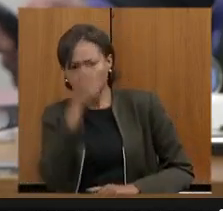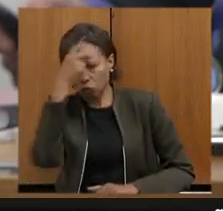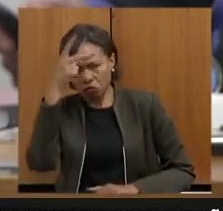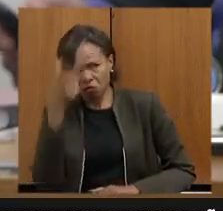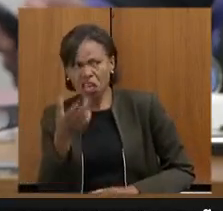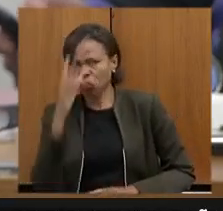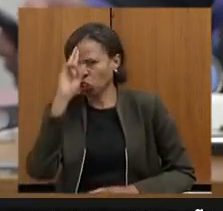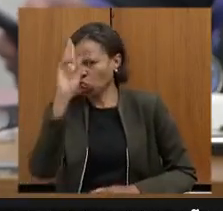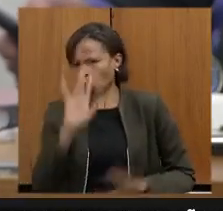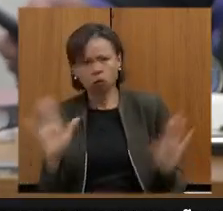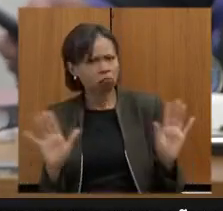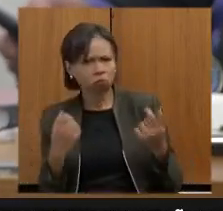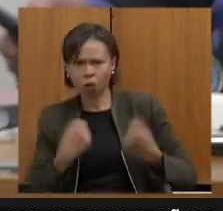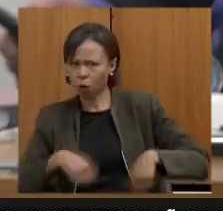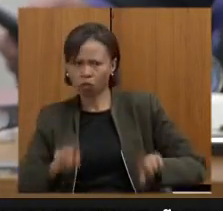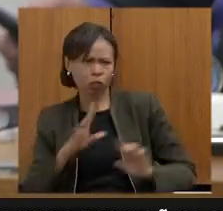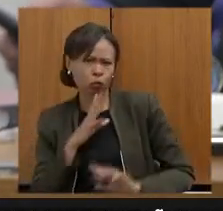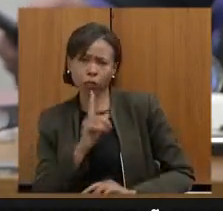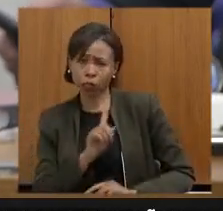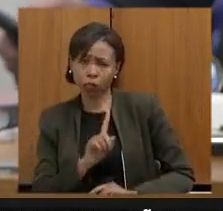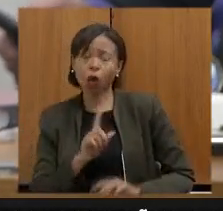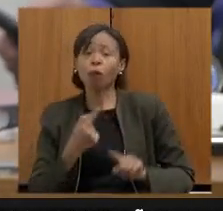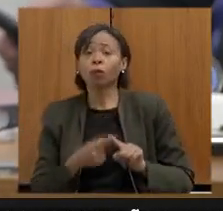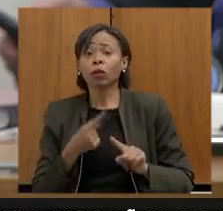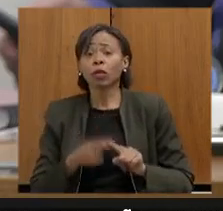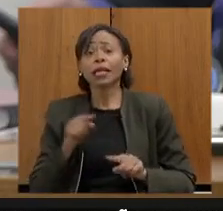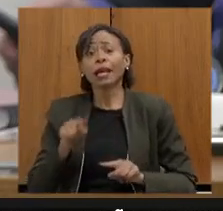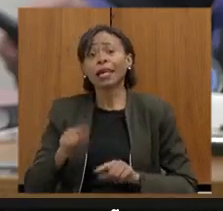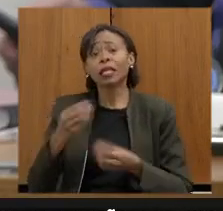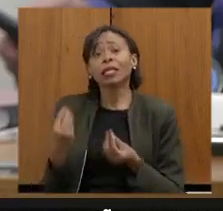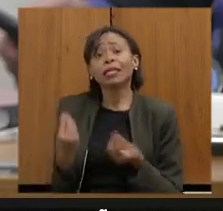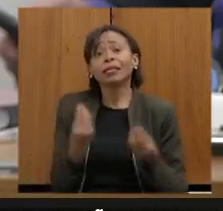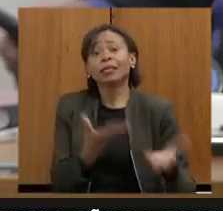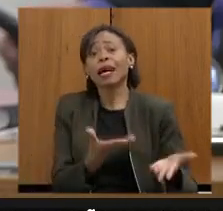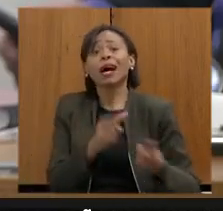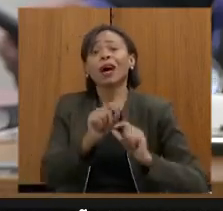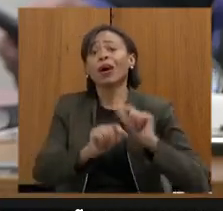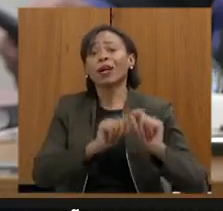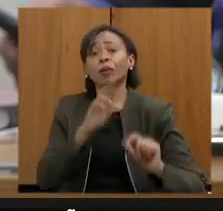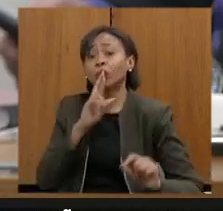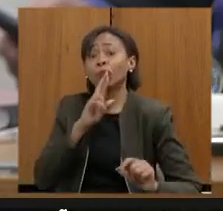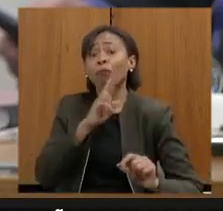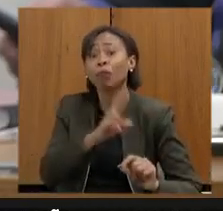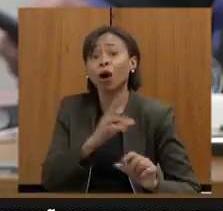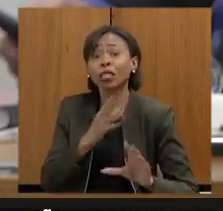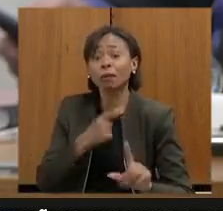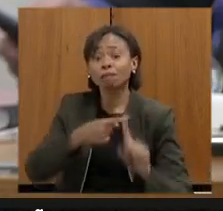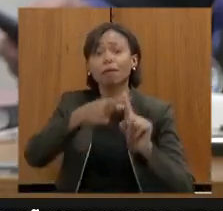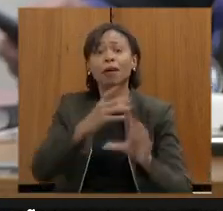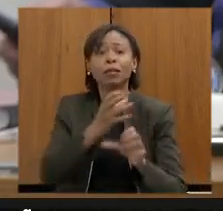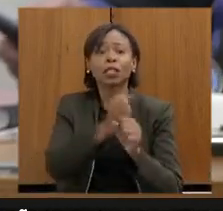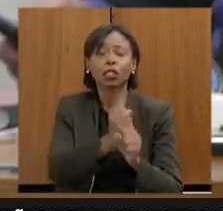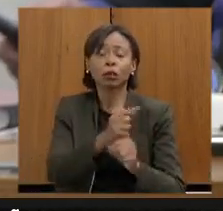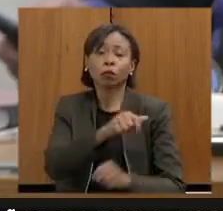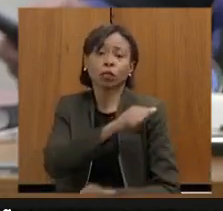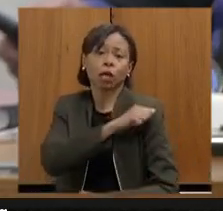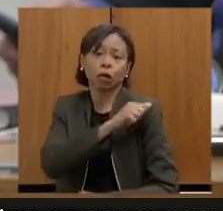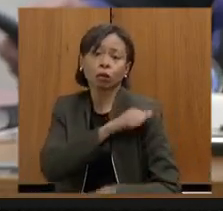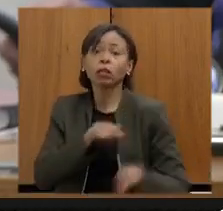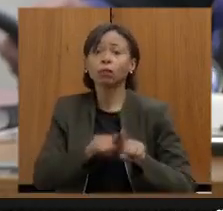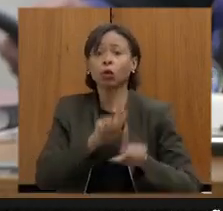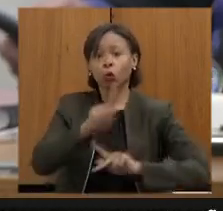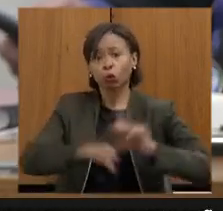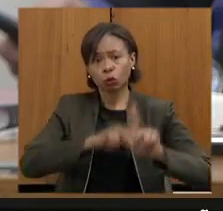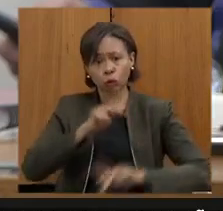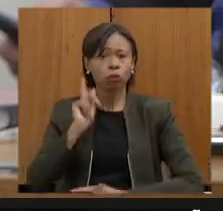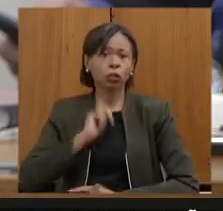diretora ou os professores da escola, porque ela está entregando resultado não só para aqueles alunos, mas para a população de Minas. É